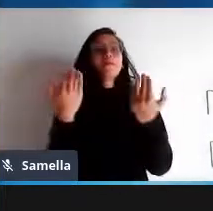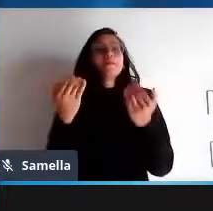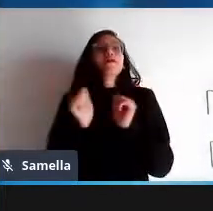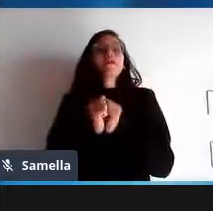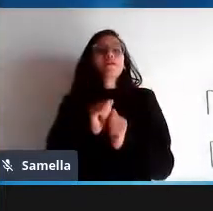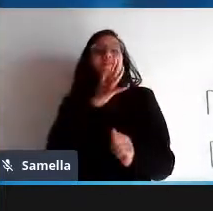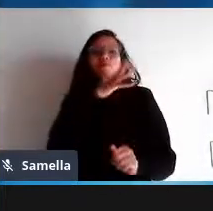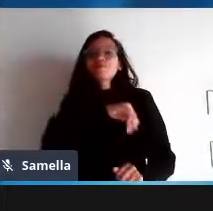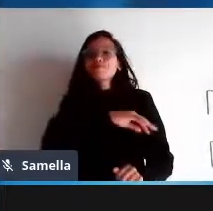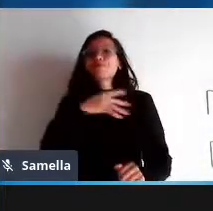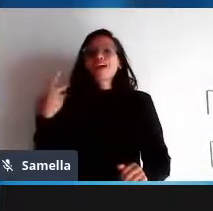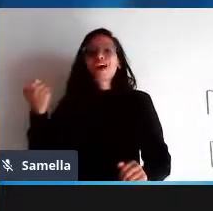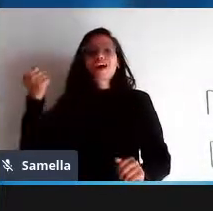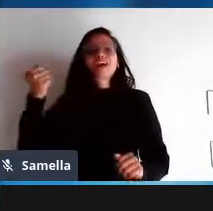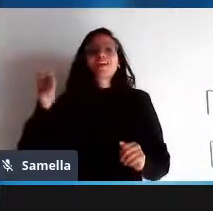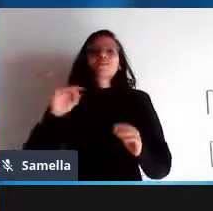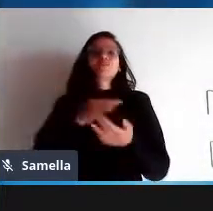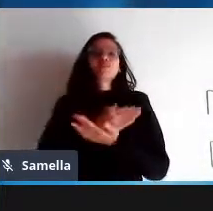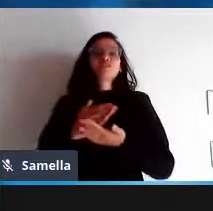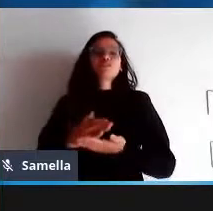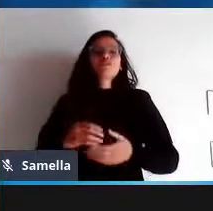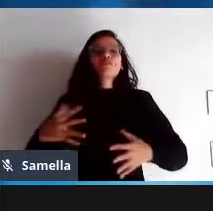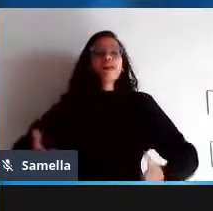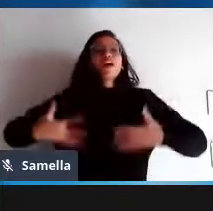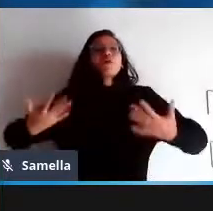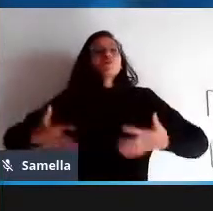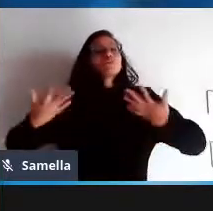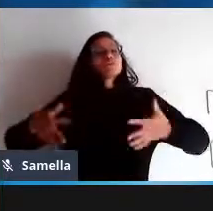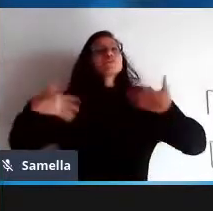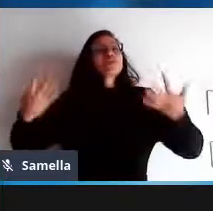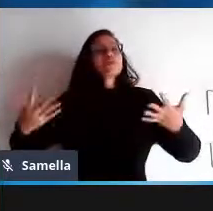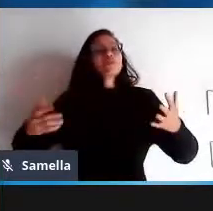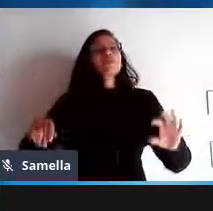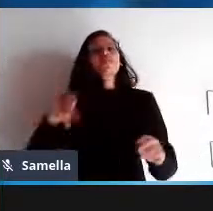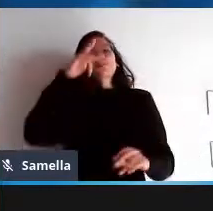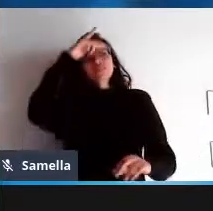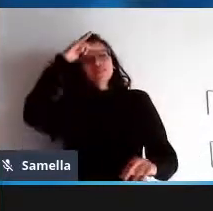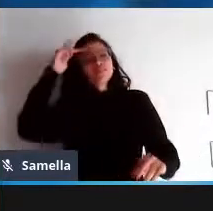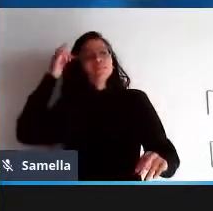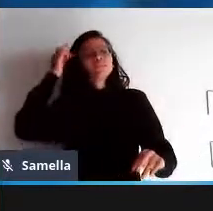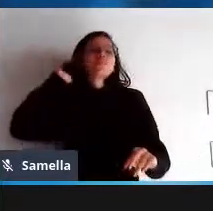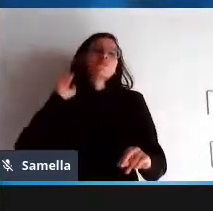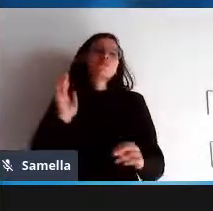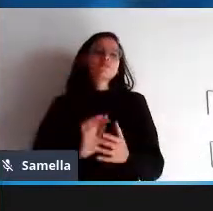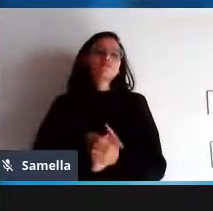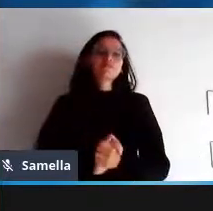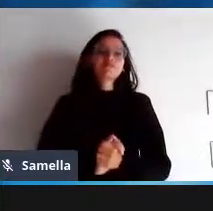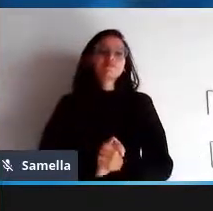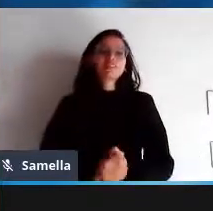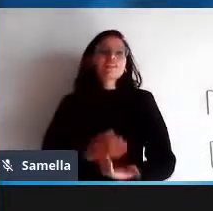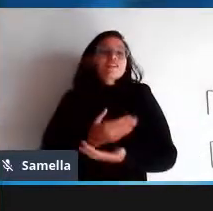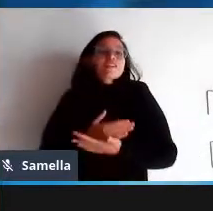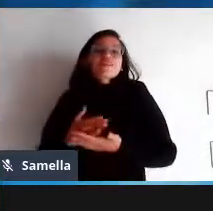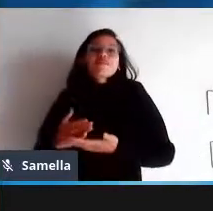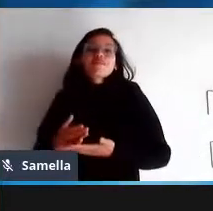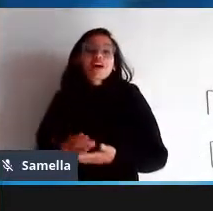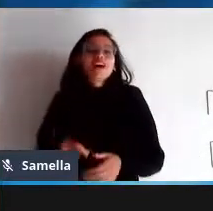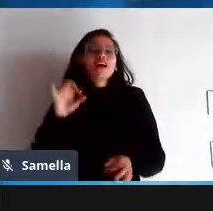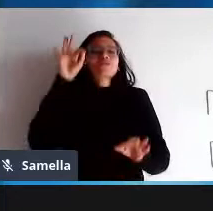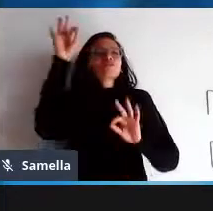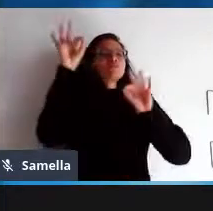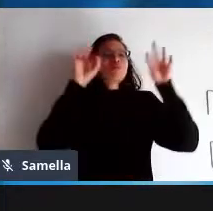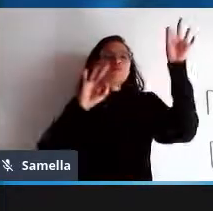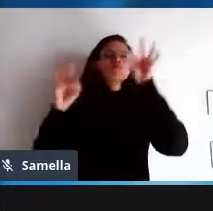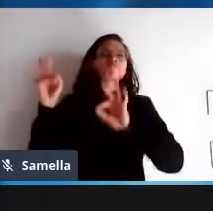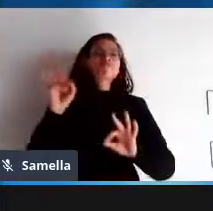há um estímulo para a colaboração em vários aspectos em vários pontos desse